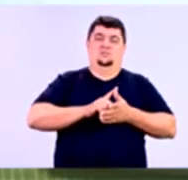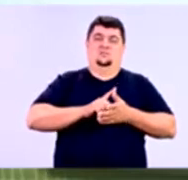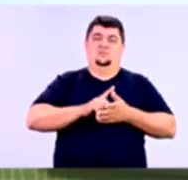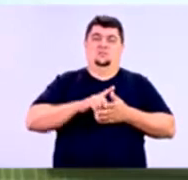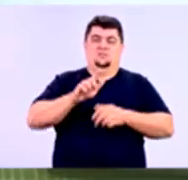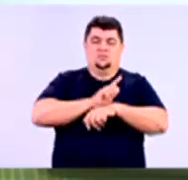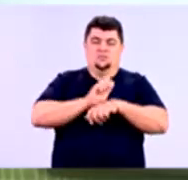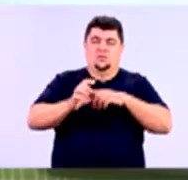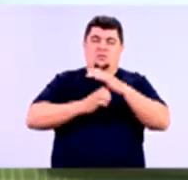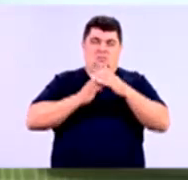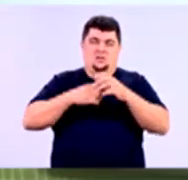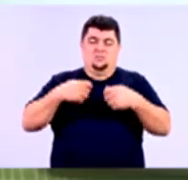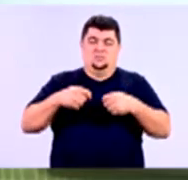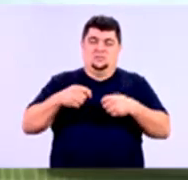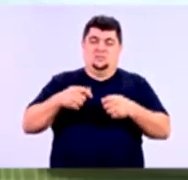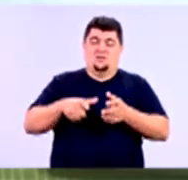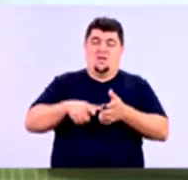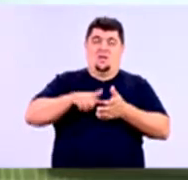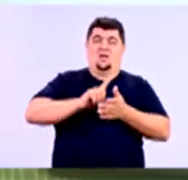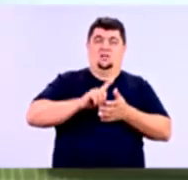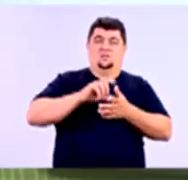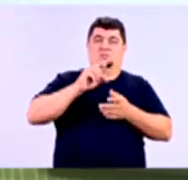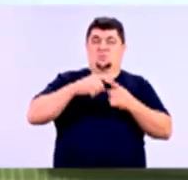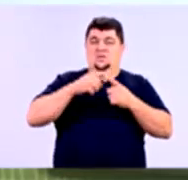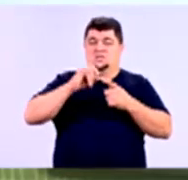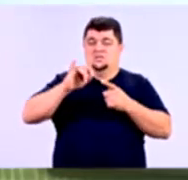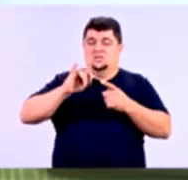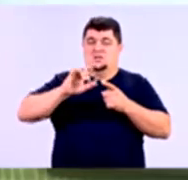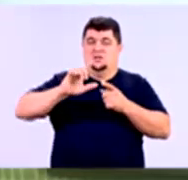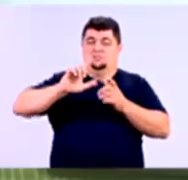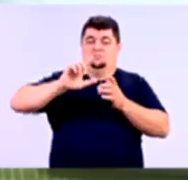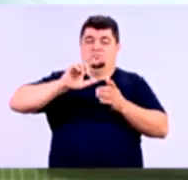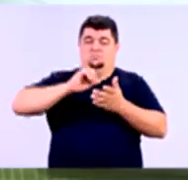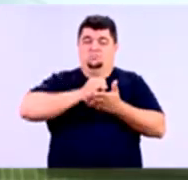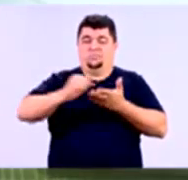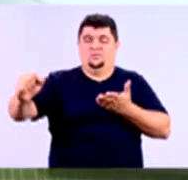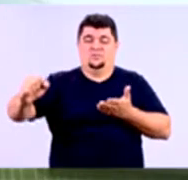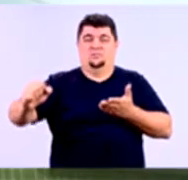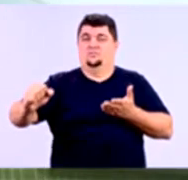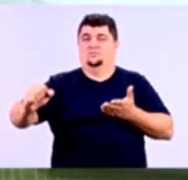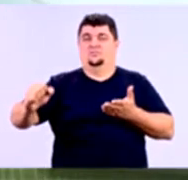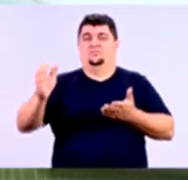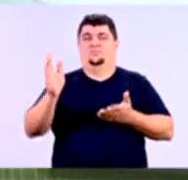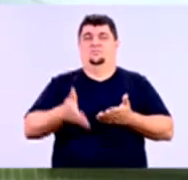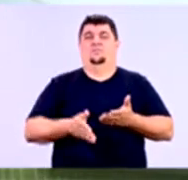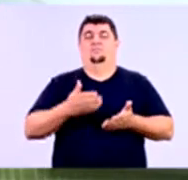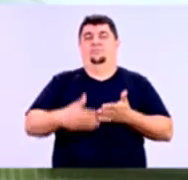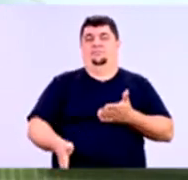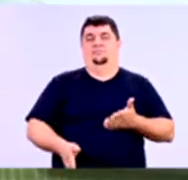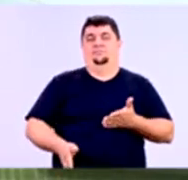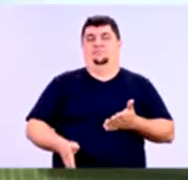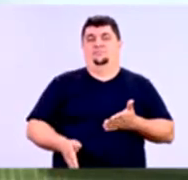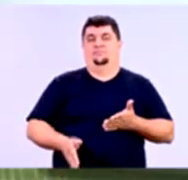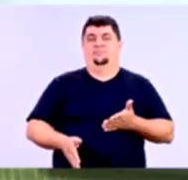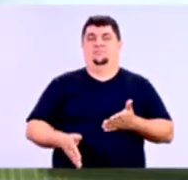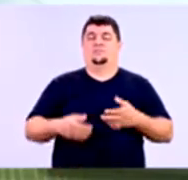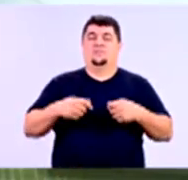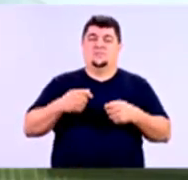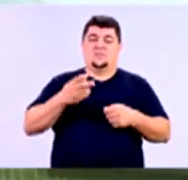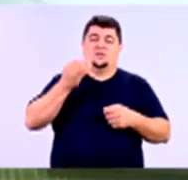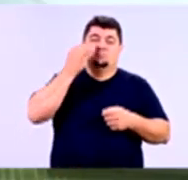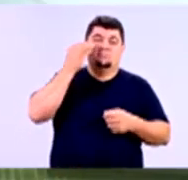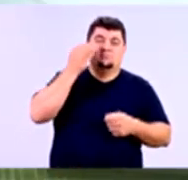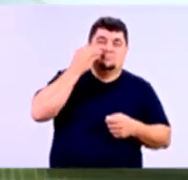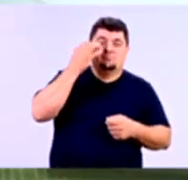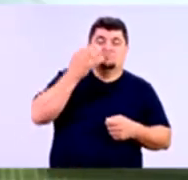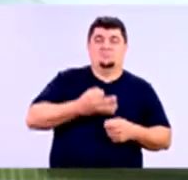empresas. A gente vai fazer a gestão de uma empresa pensando nos cenários possíveis do futuro, seja os cenários positivos ou